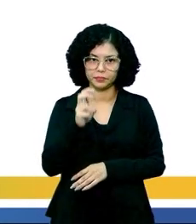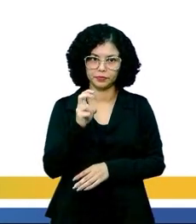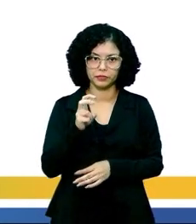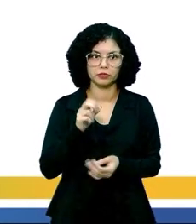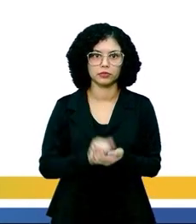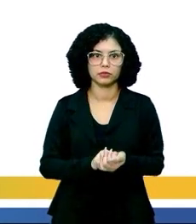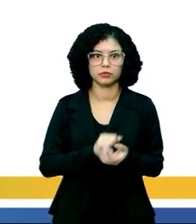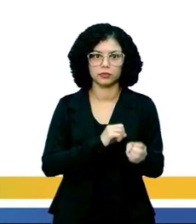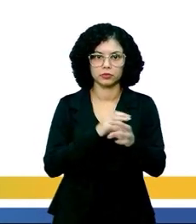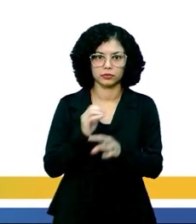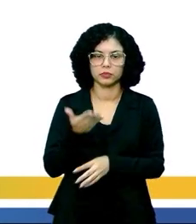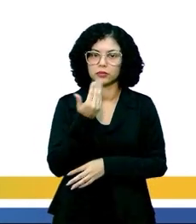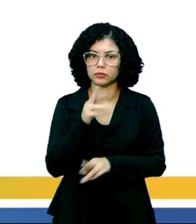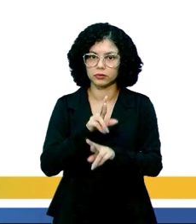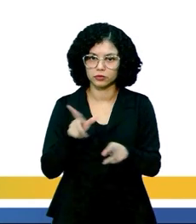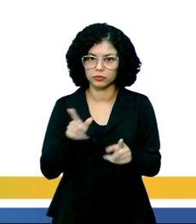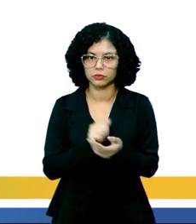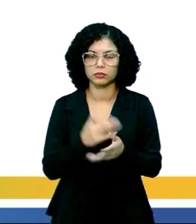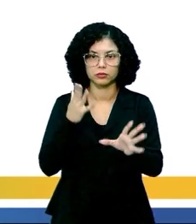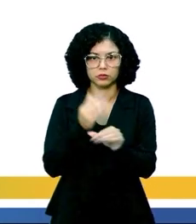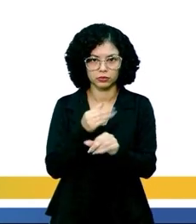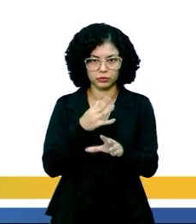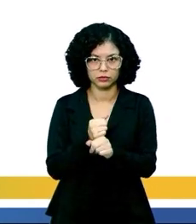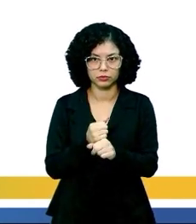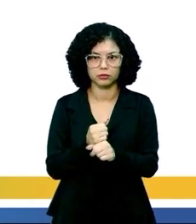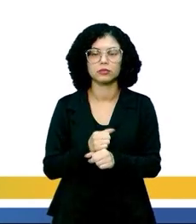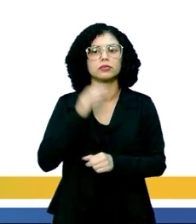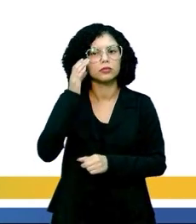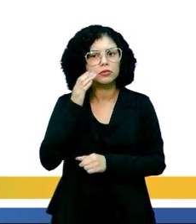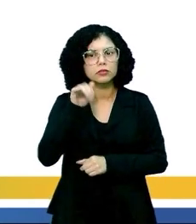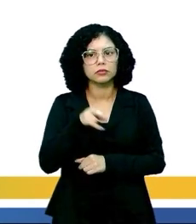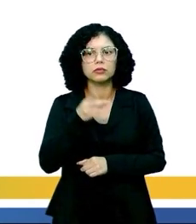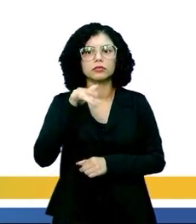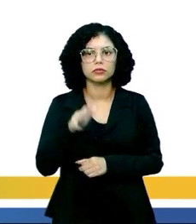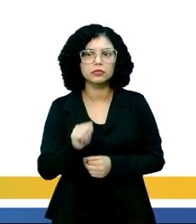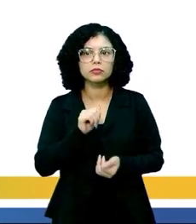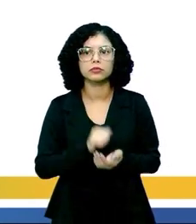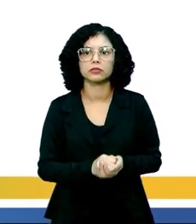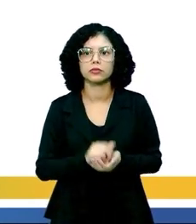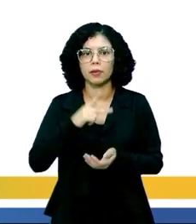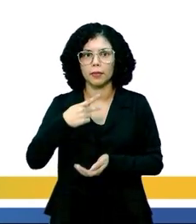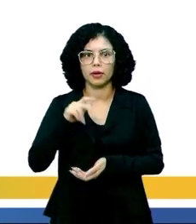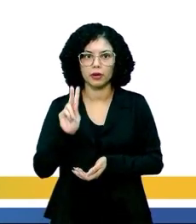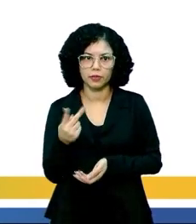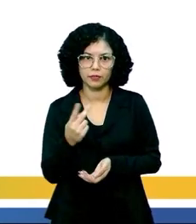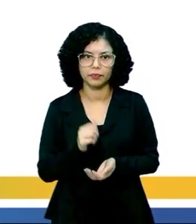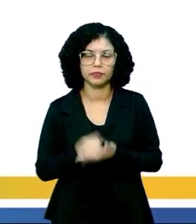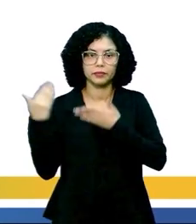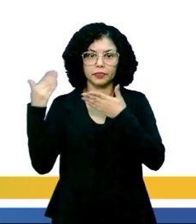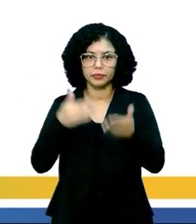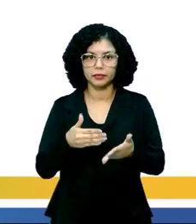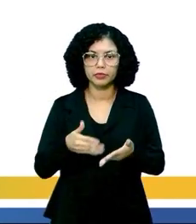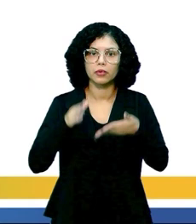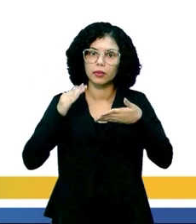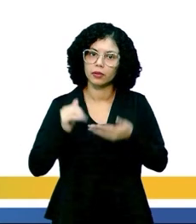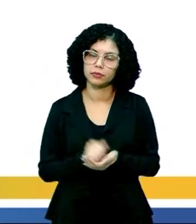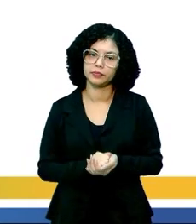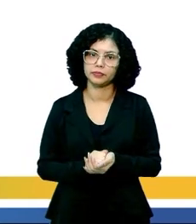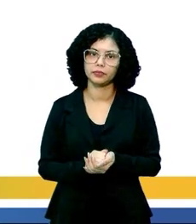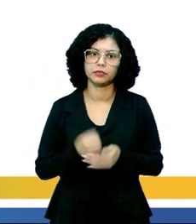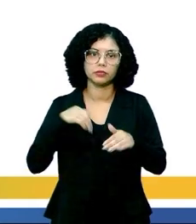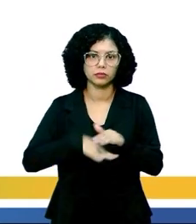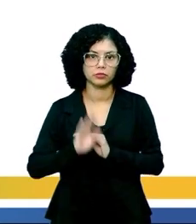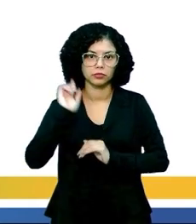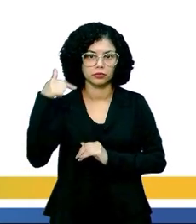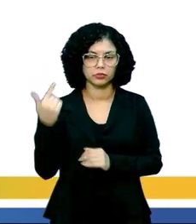ensaio com alimentos diferentes. Adiciona um concentrado de enzimas em soluções com pH, determinando e